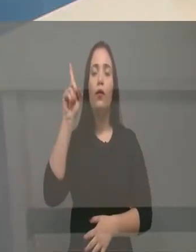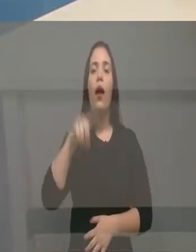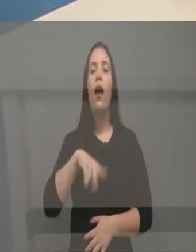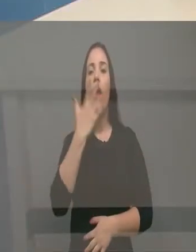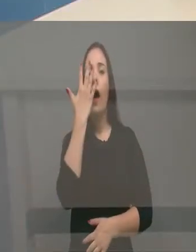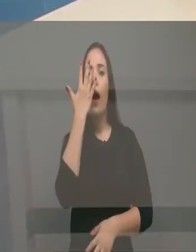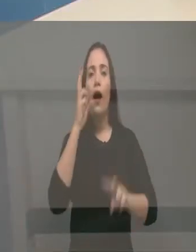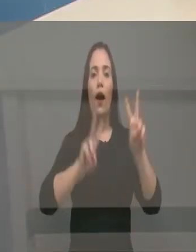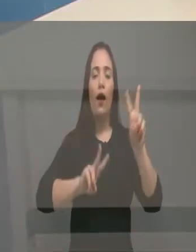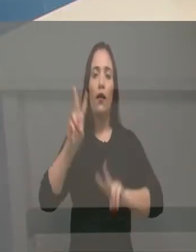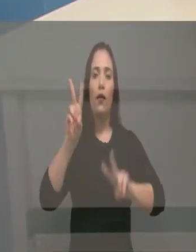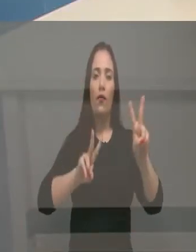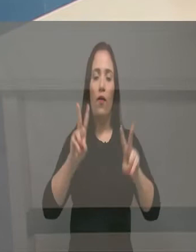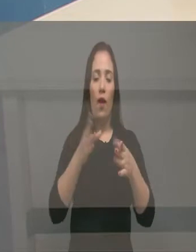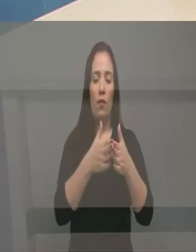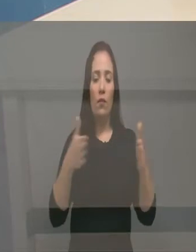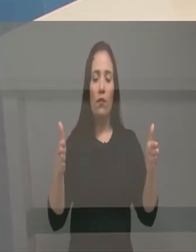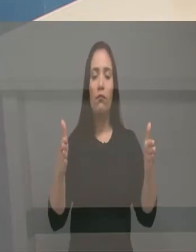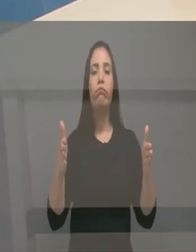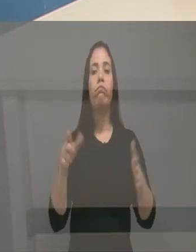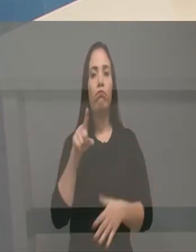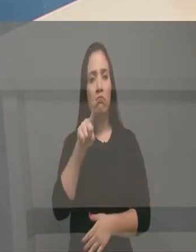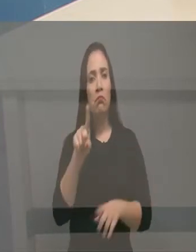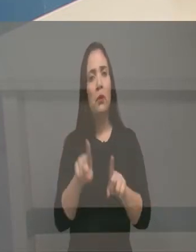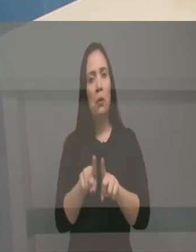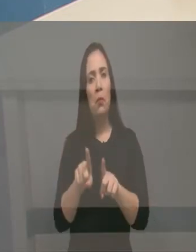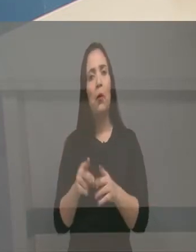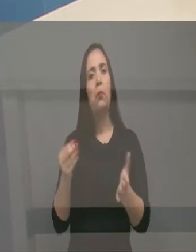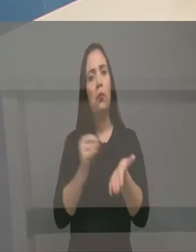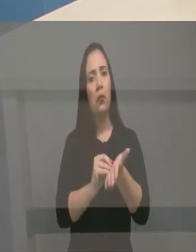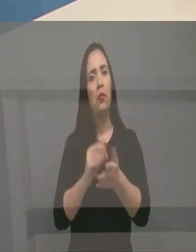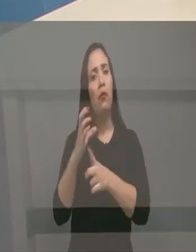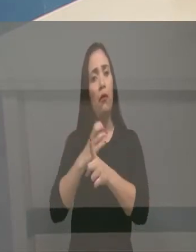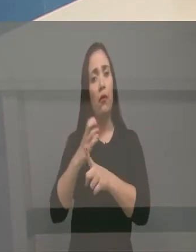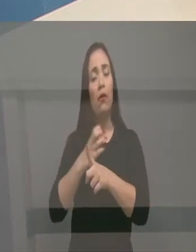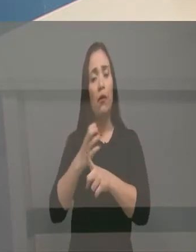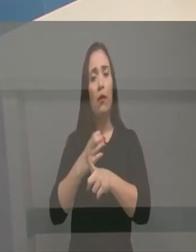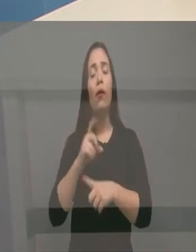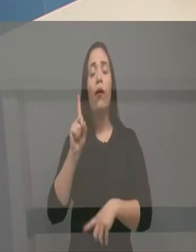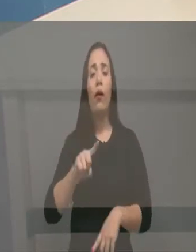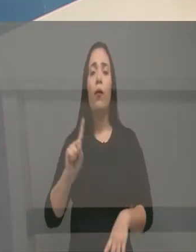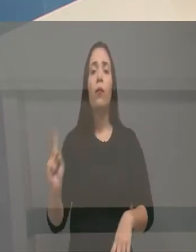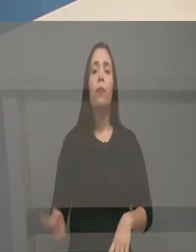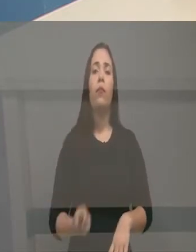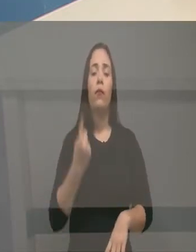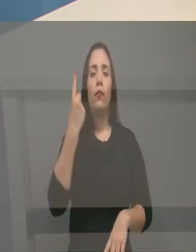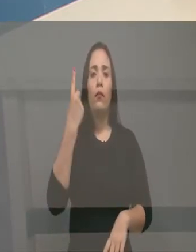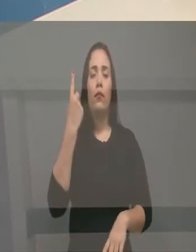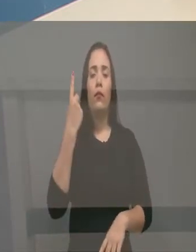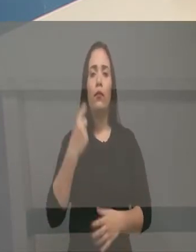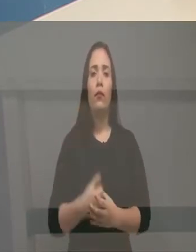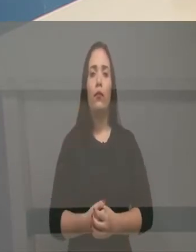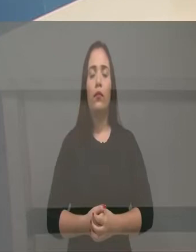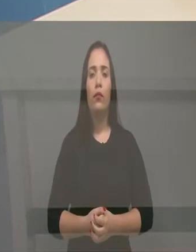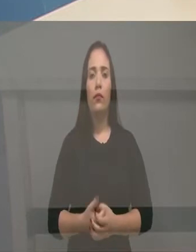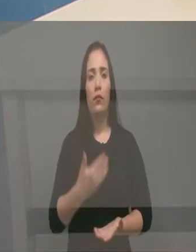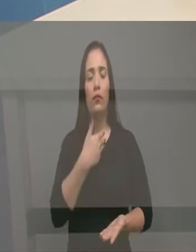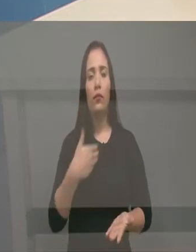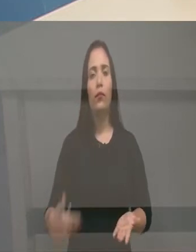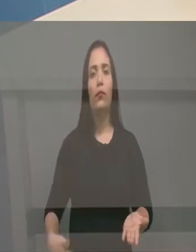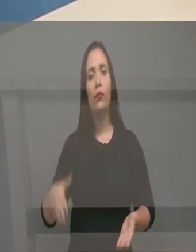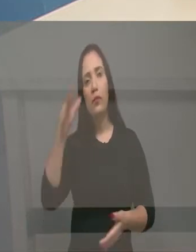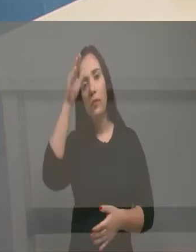durante o Carnaval, se não me engano, né? E o senhor instituiu no calendário oficial do Estado. É, foi o primeiro que foi, inclusive o governador